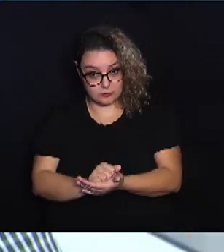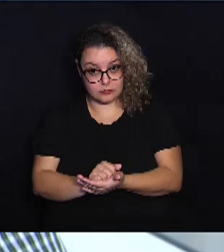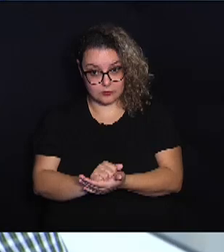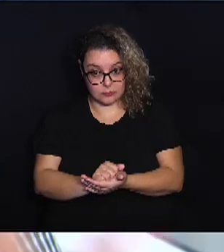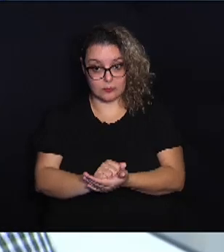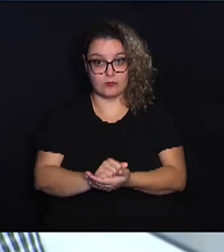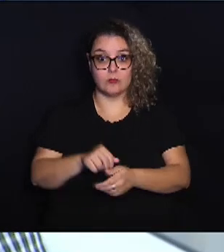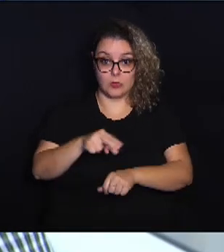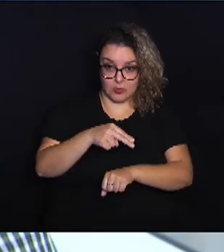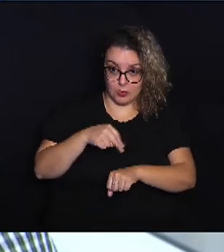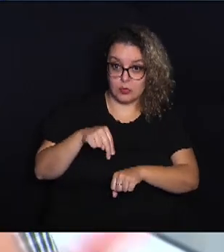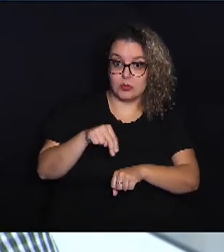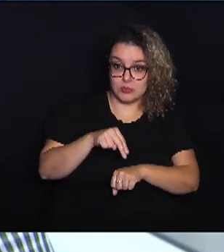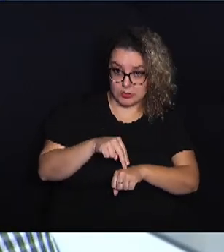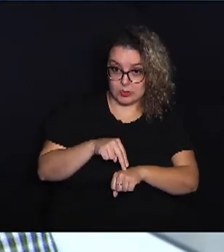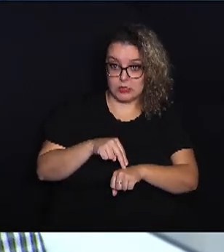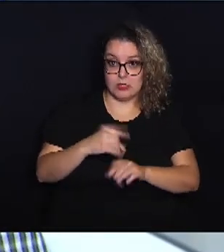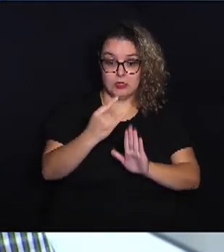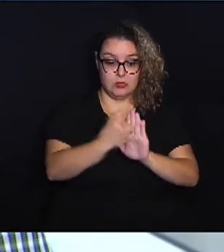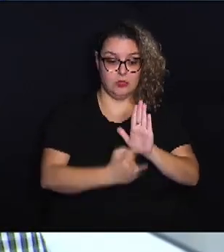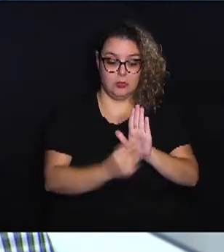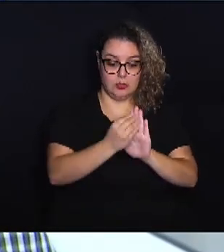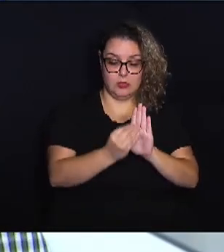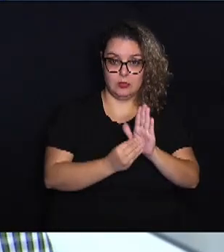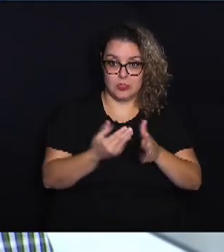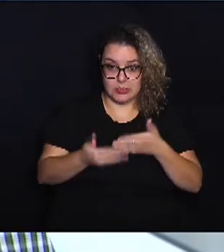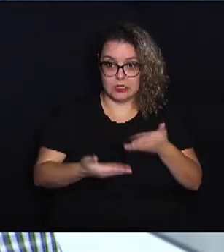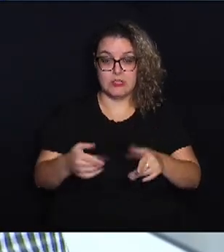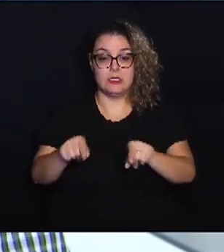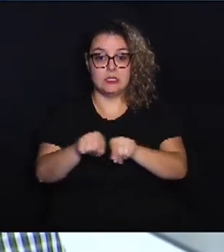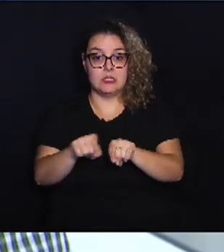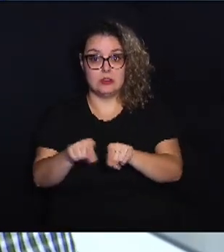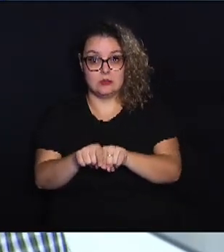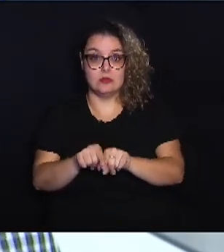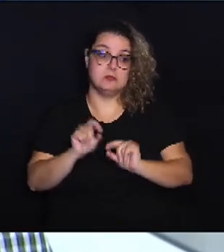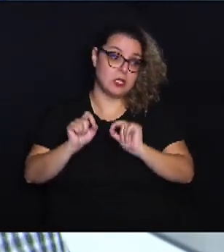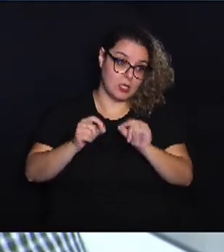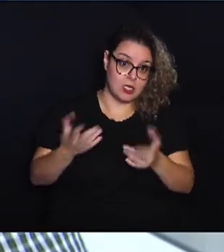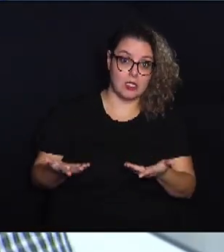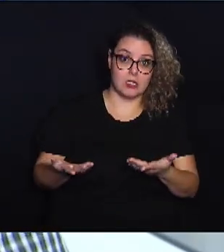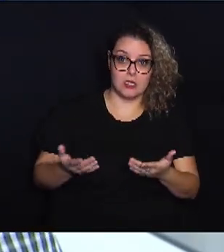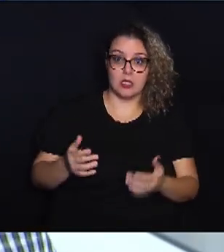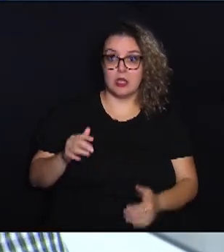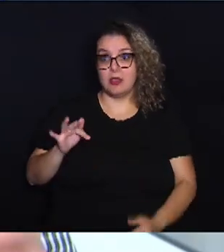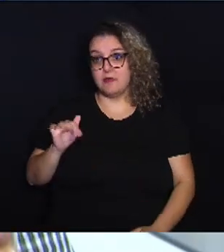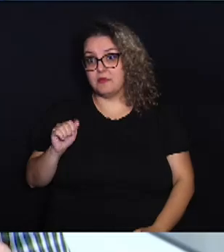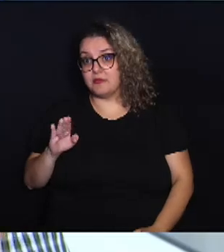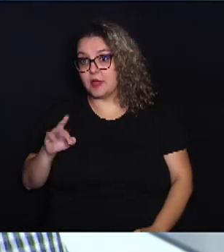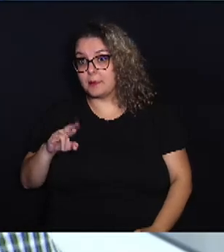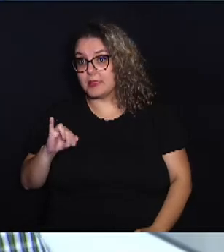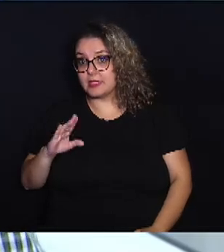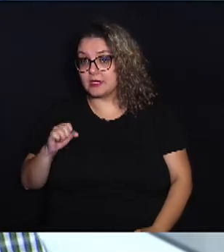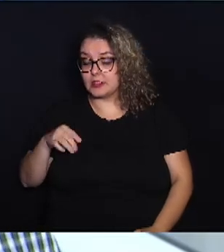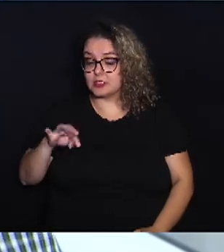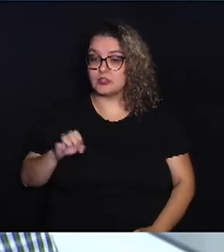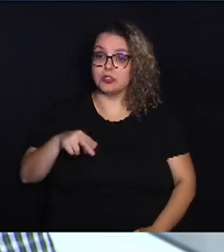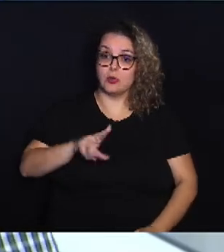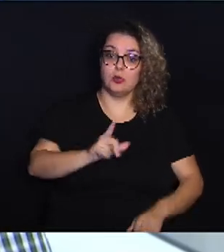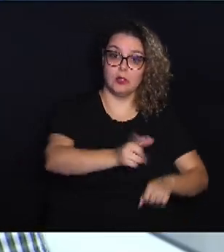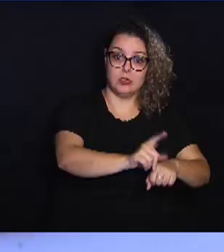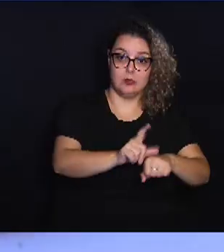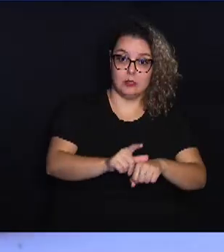nacional, na nota fiscal de serviços, e quem é fabricante ou comércio, no CFAZ,